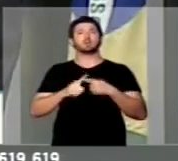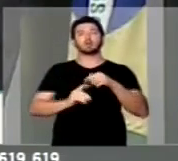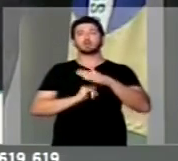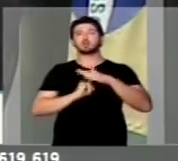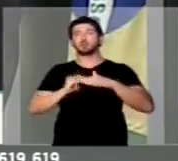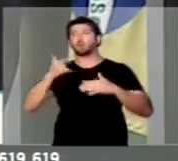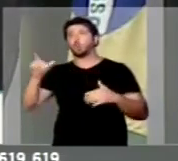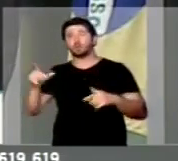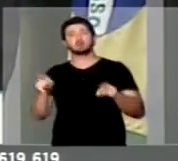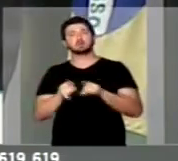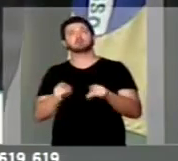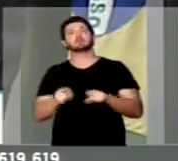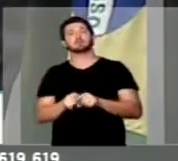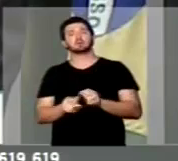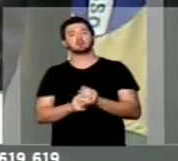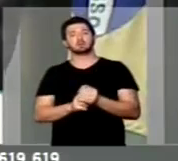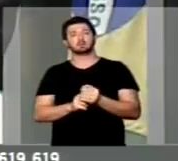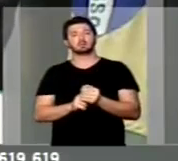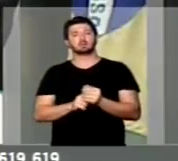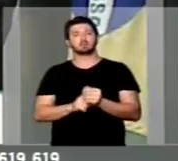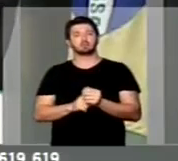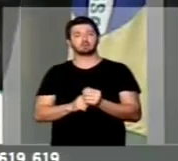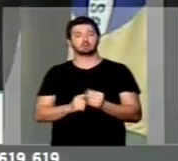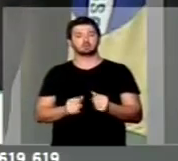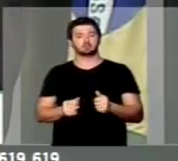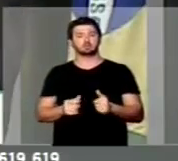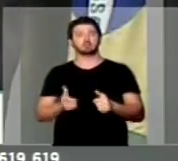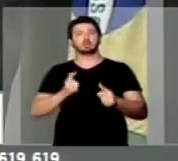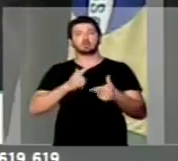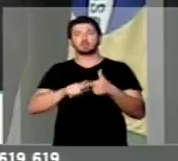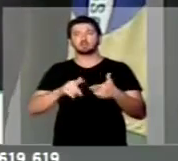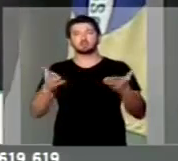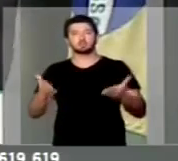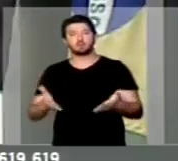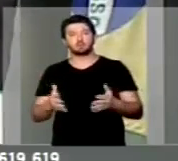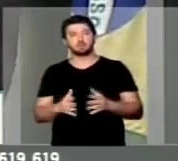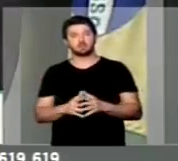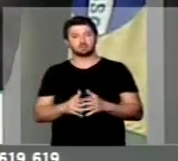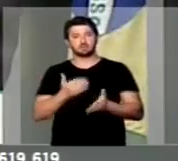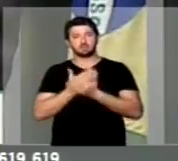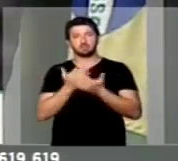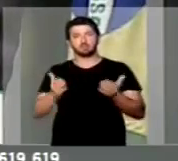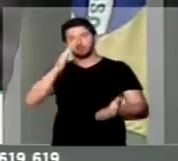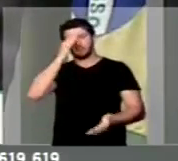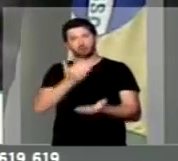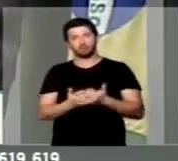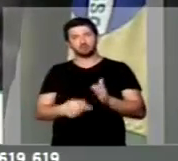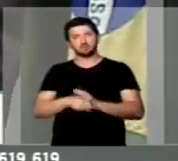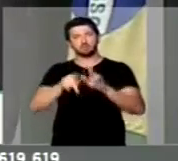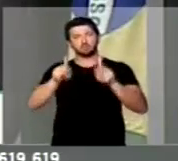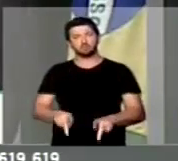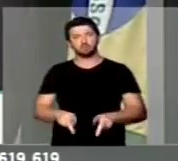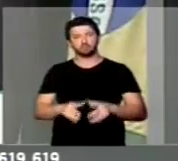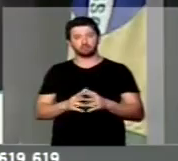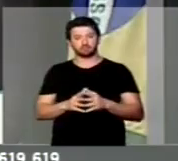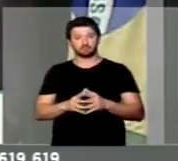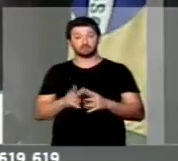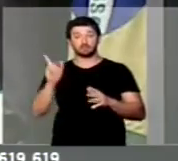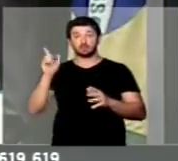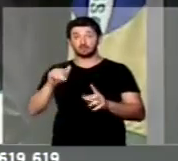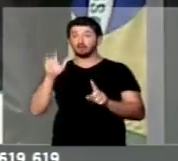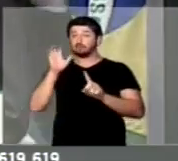entidades também estão nessa situação, muitas vezes, perdendo a credibilidade do povo brasileiro? É a